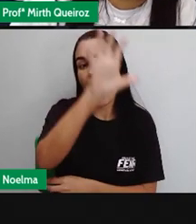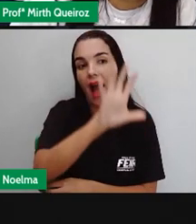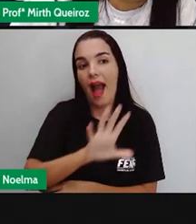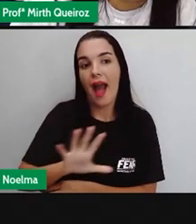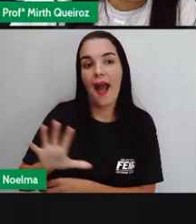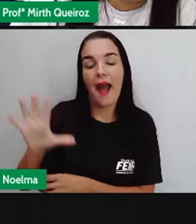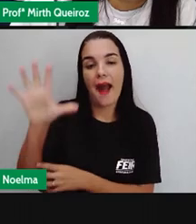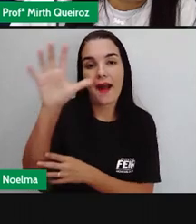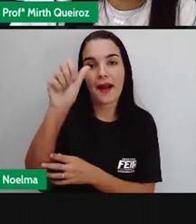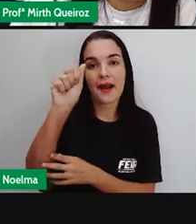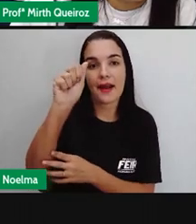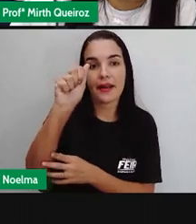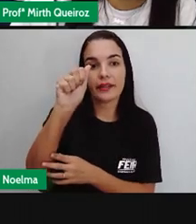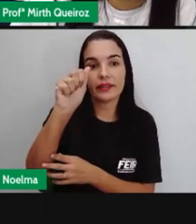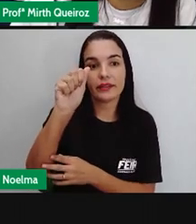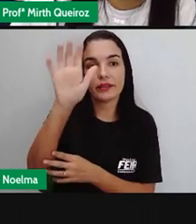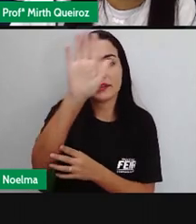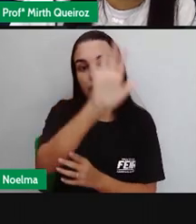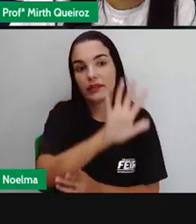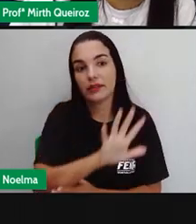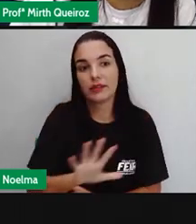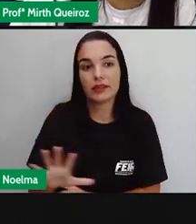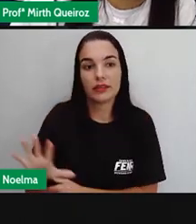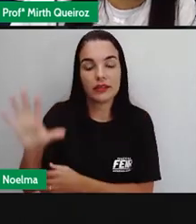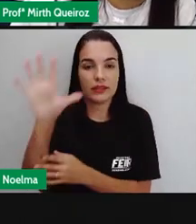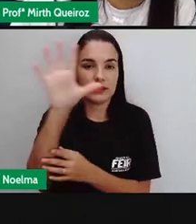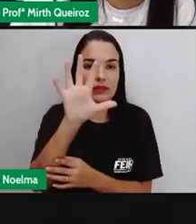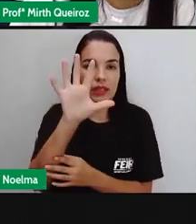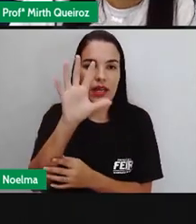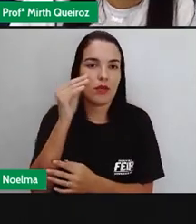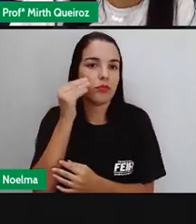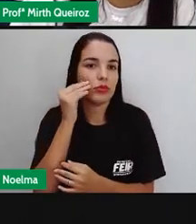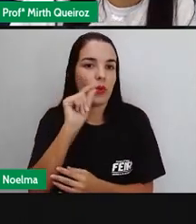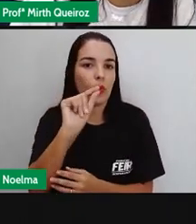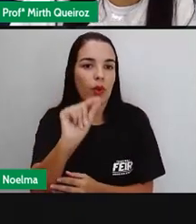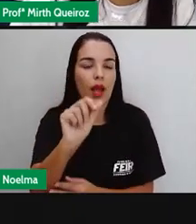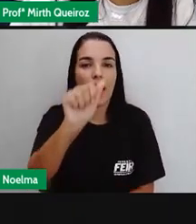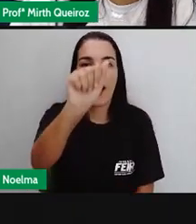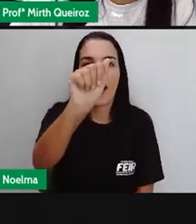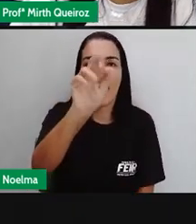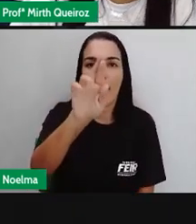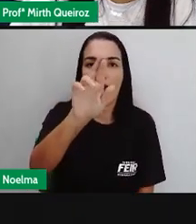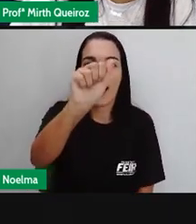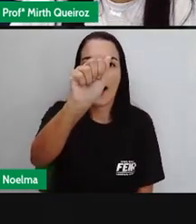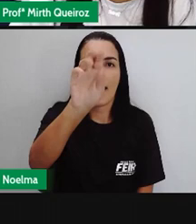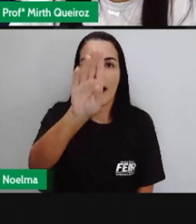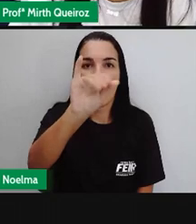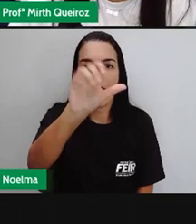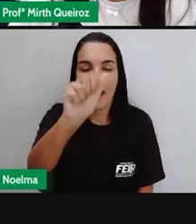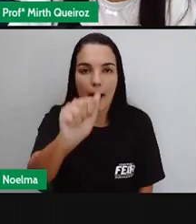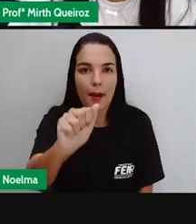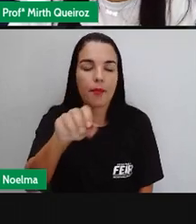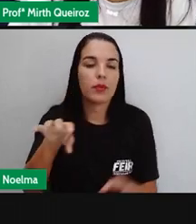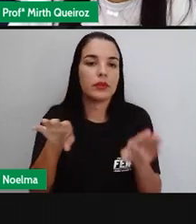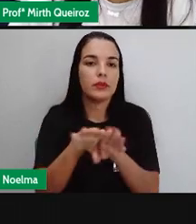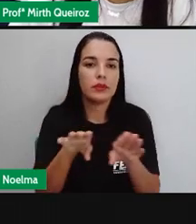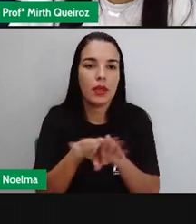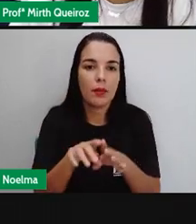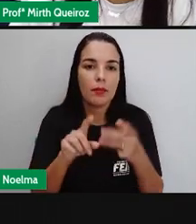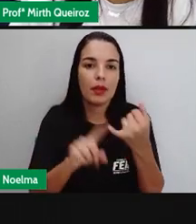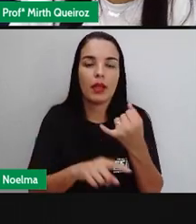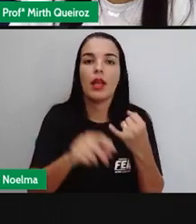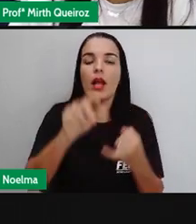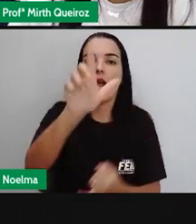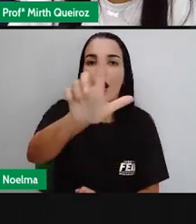Temos aqui o Líbano, né? Que também, eles vieram, os imigrantes,